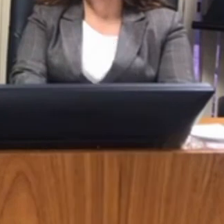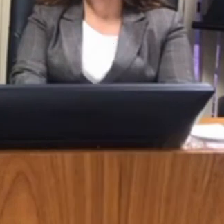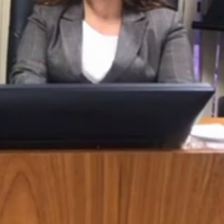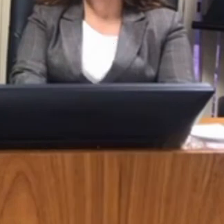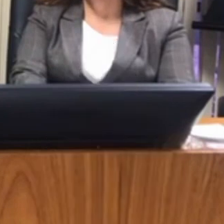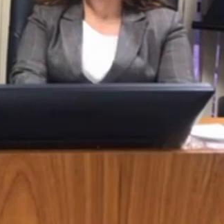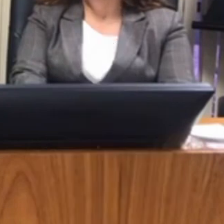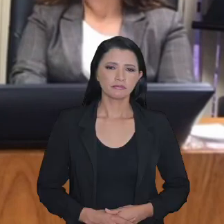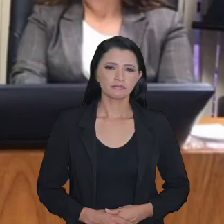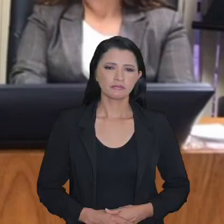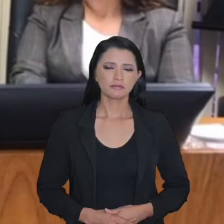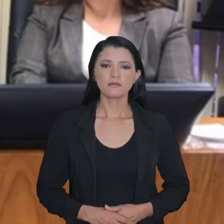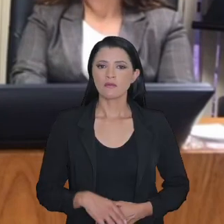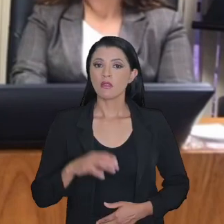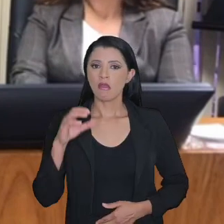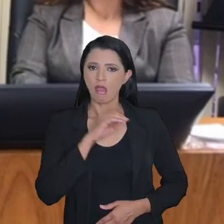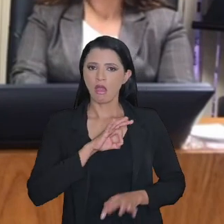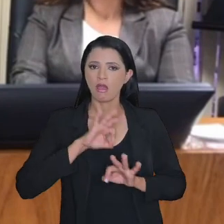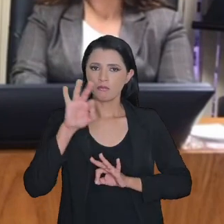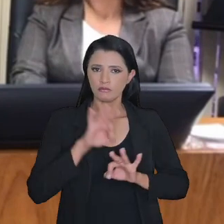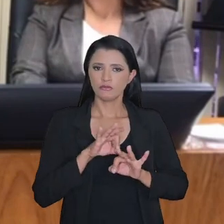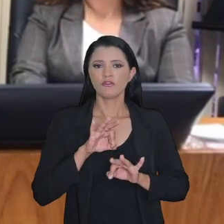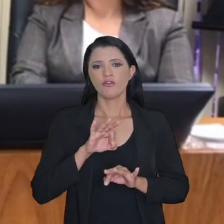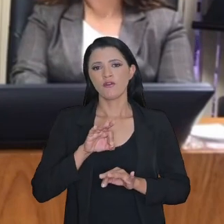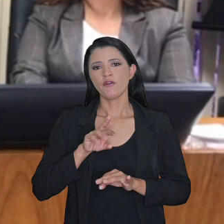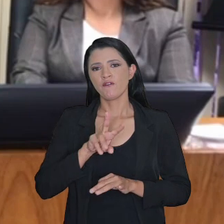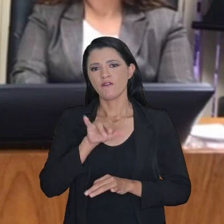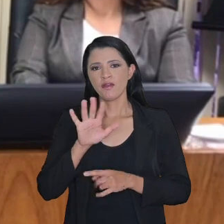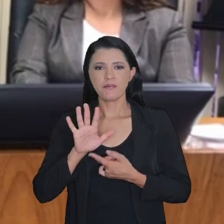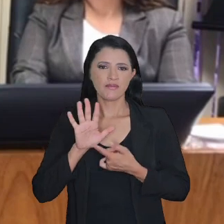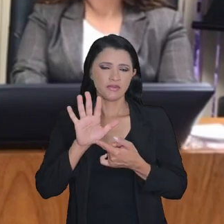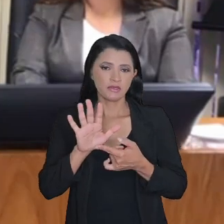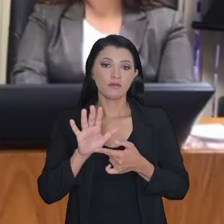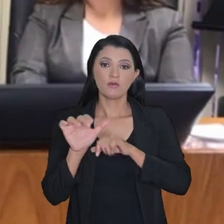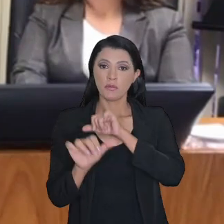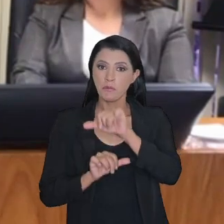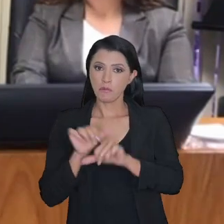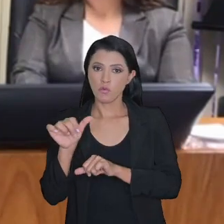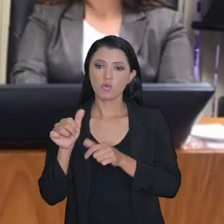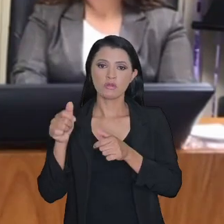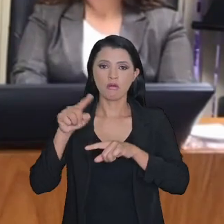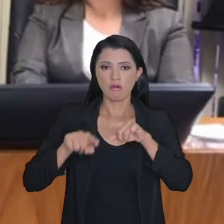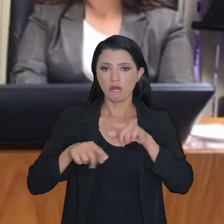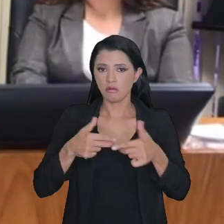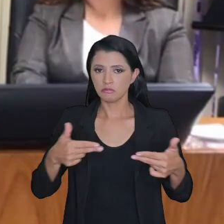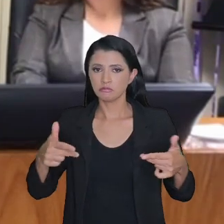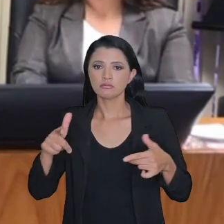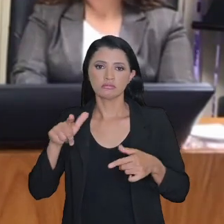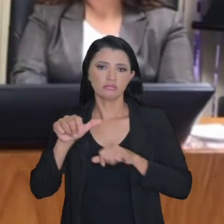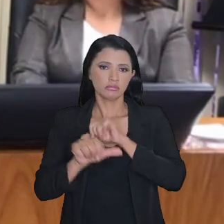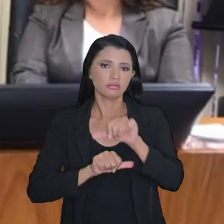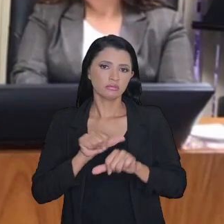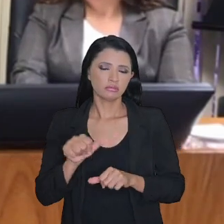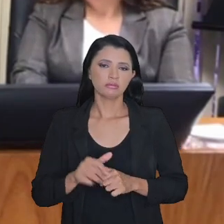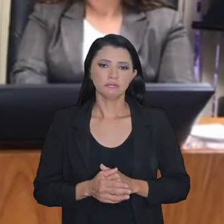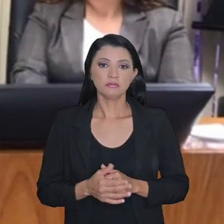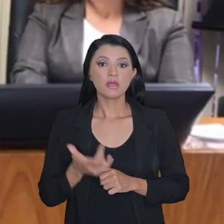Probleminhas técnicas que acontecem, mas que em breve vão desaparecer, vamos trocar os equipamentos.